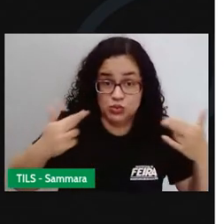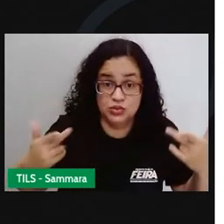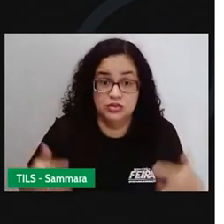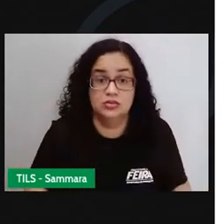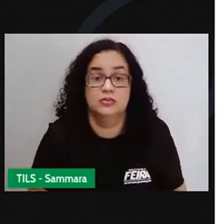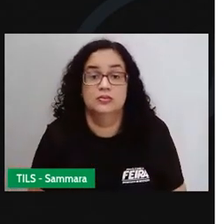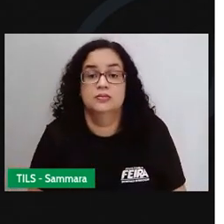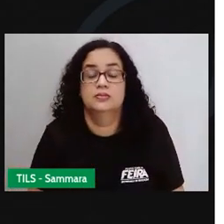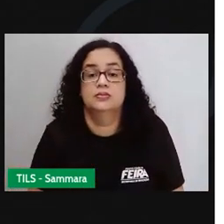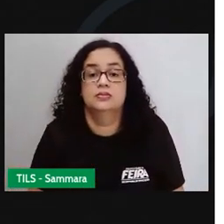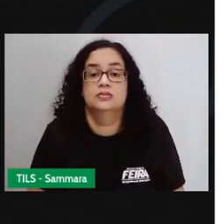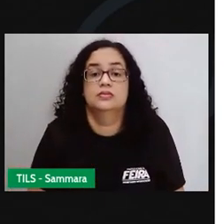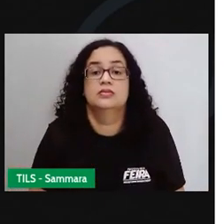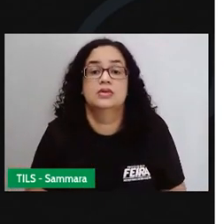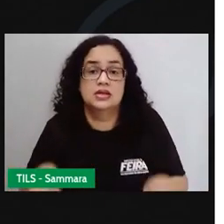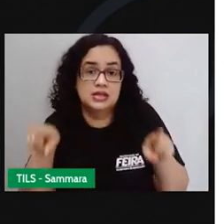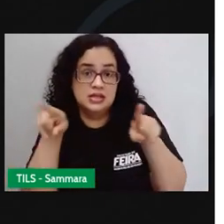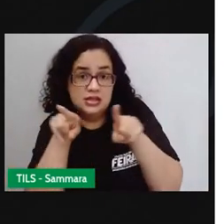A gente